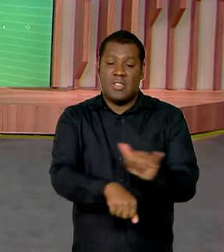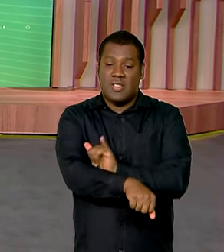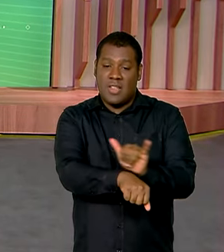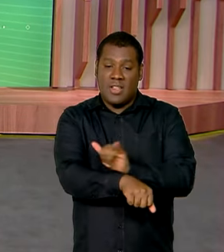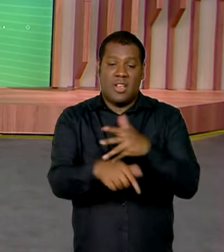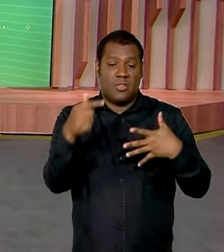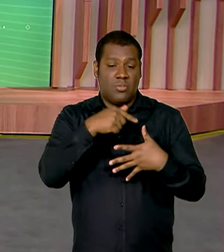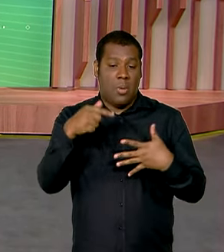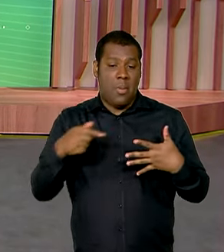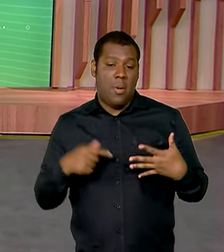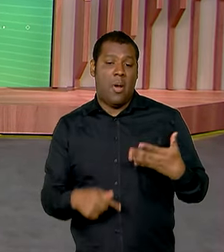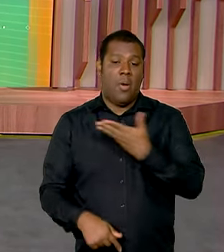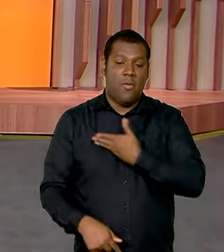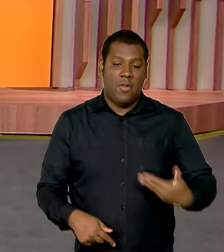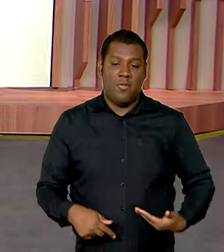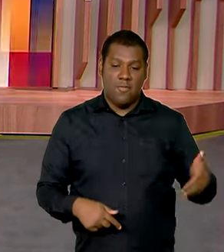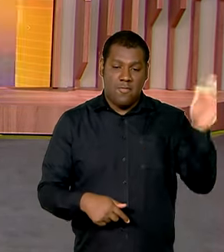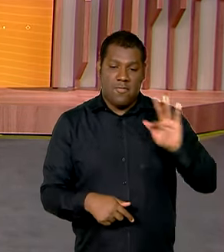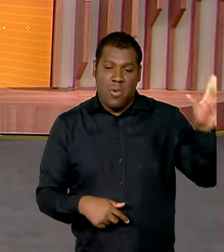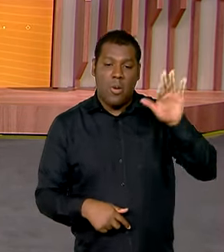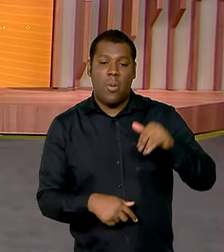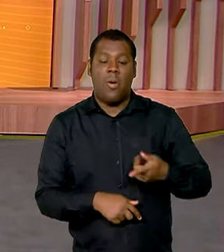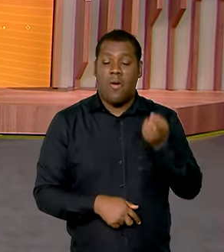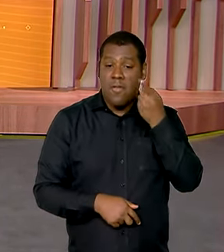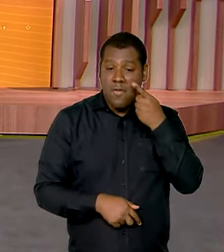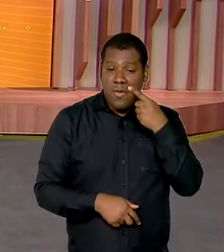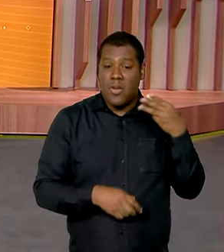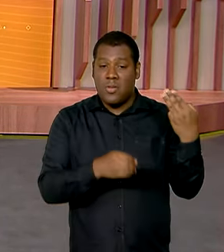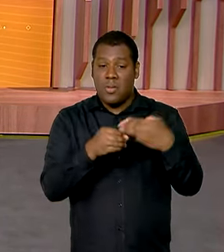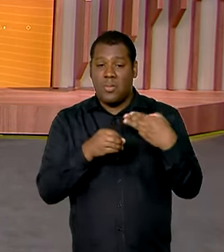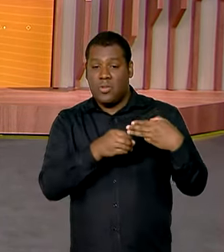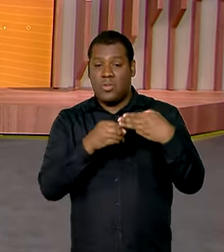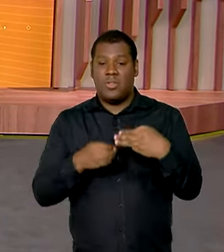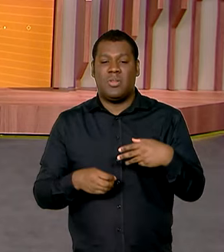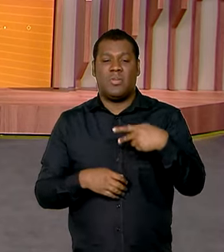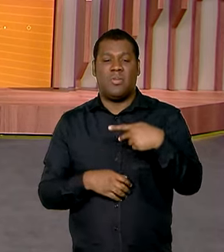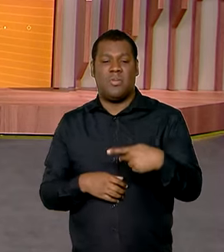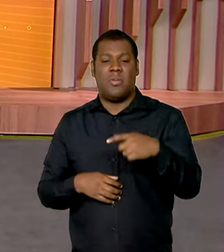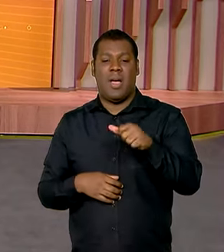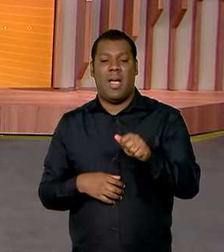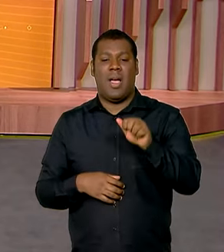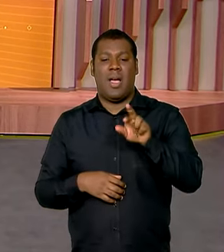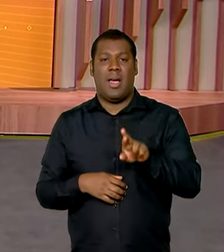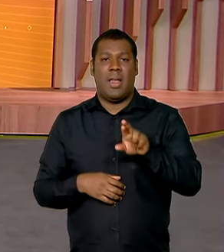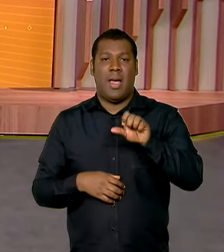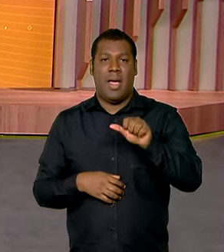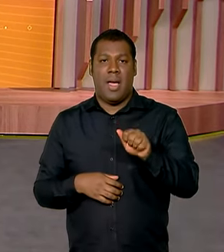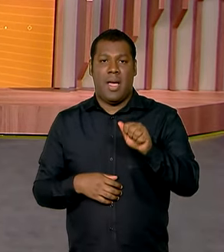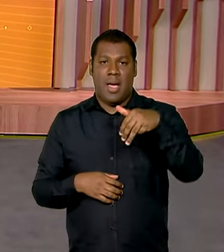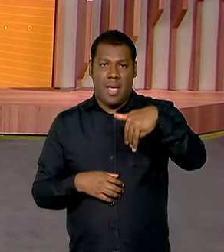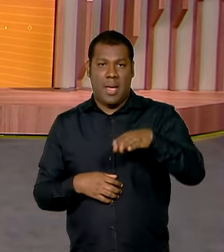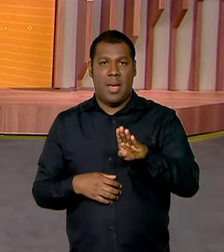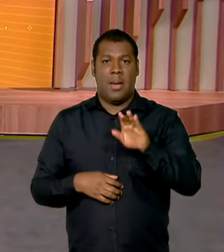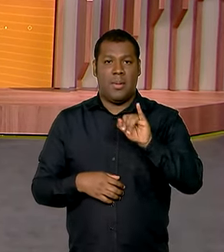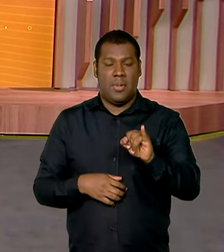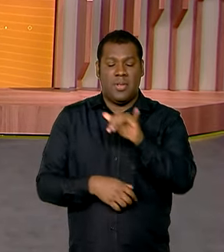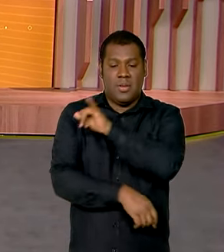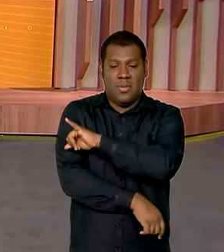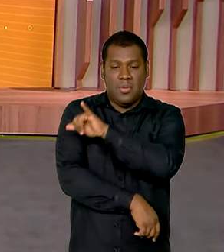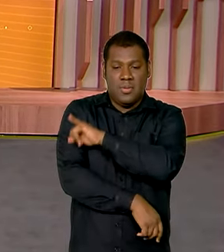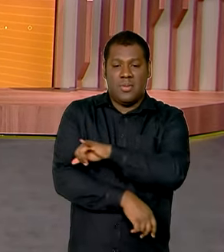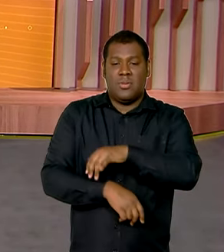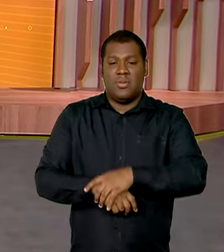federal. Vamos ver aqui algumas das ações que chegaram até o município de Paracambi no Rio de Janeiro uma das cidades que abrigam